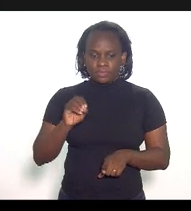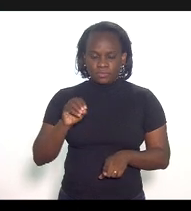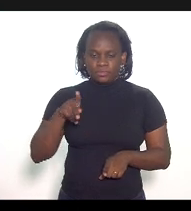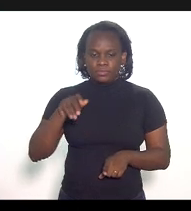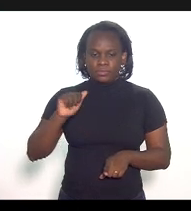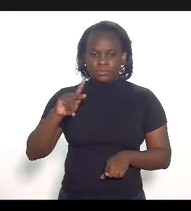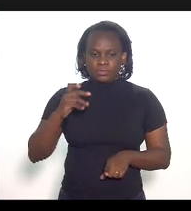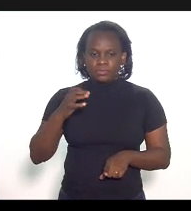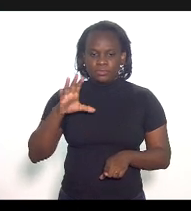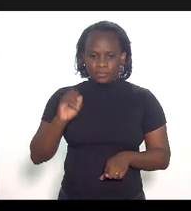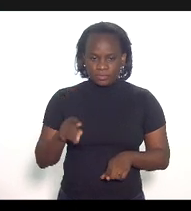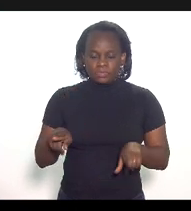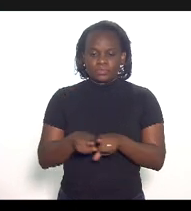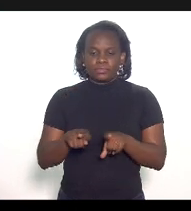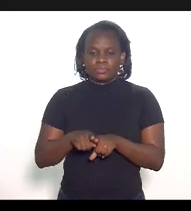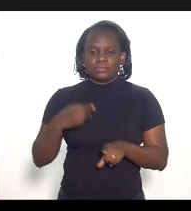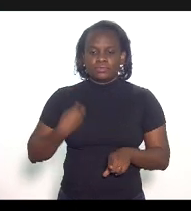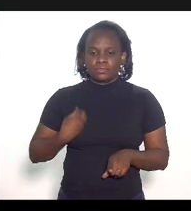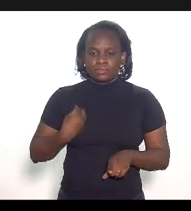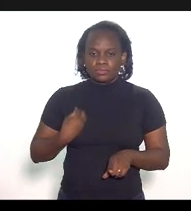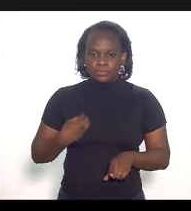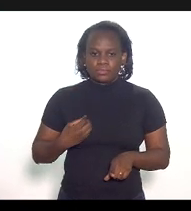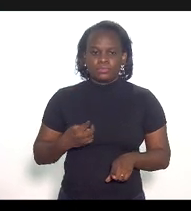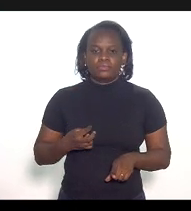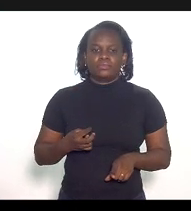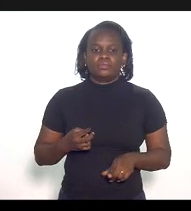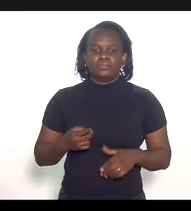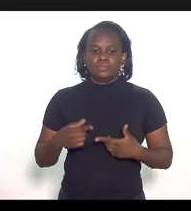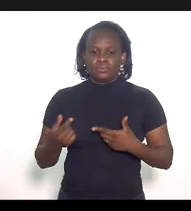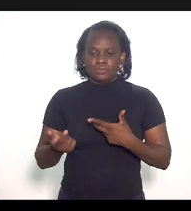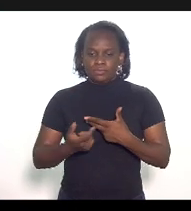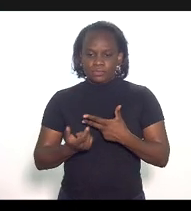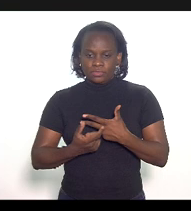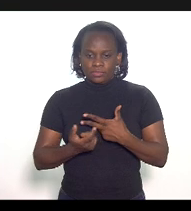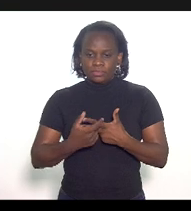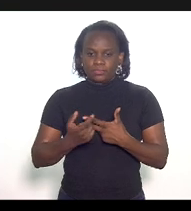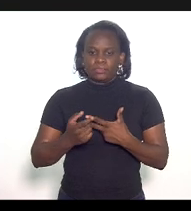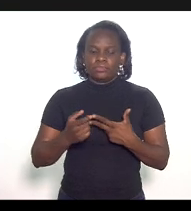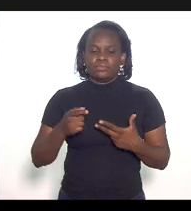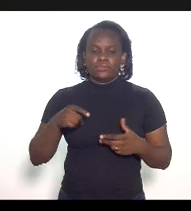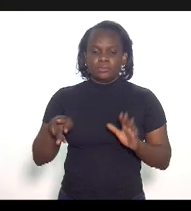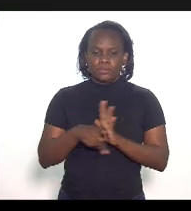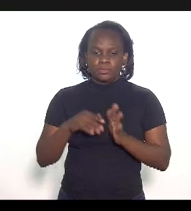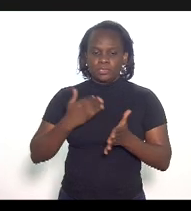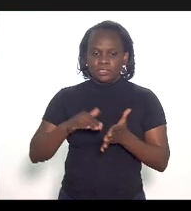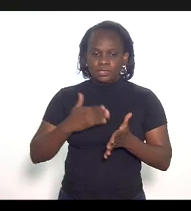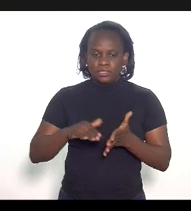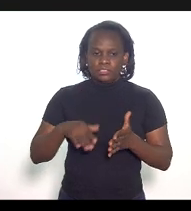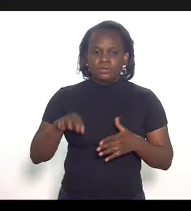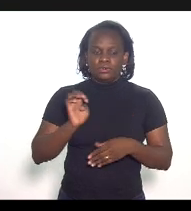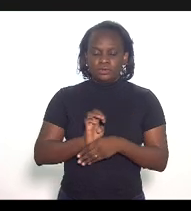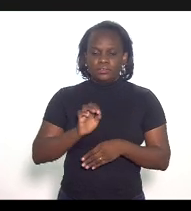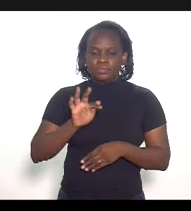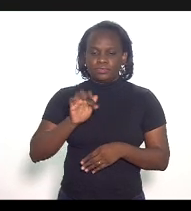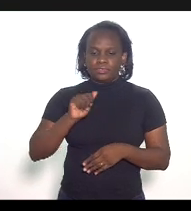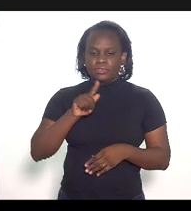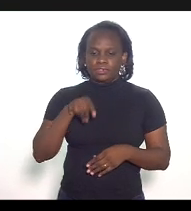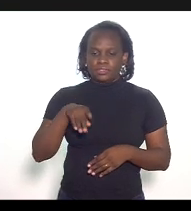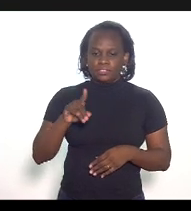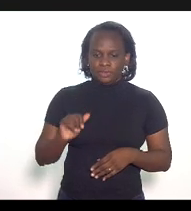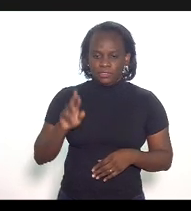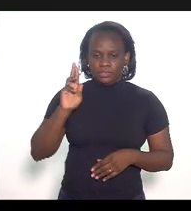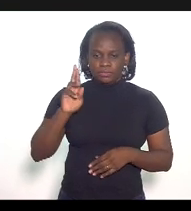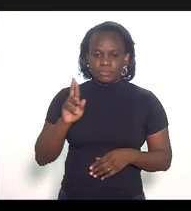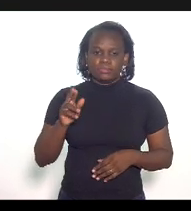E ainda os presentes, o Poder Executivo, a Secretaria de Estado e Fazenda, representada